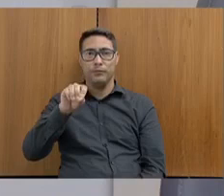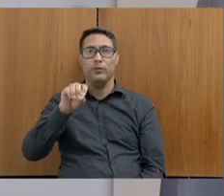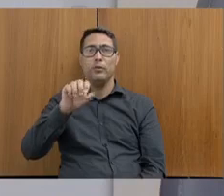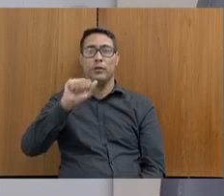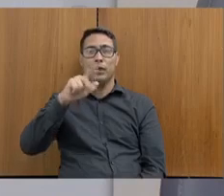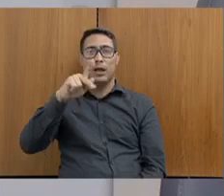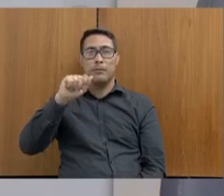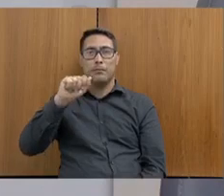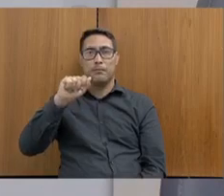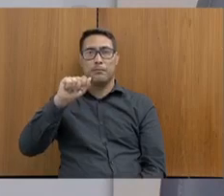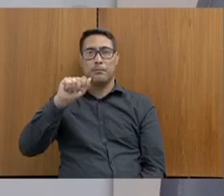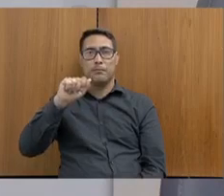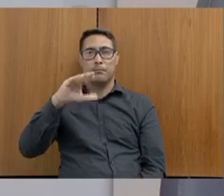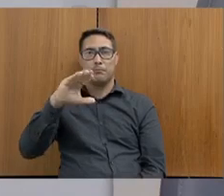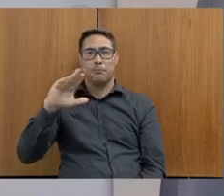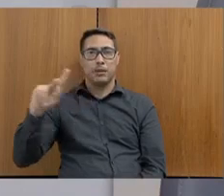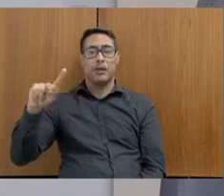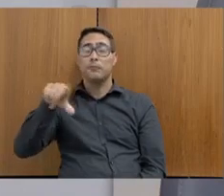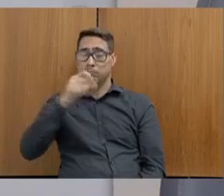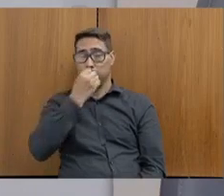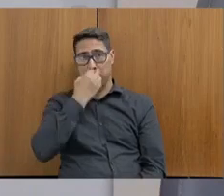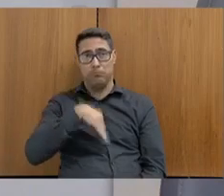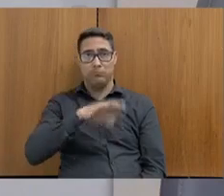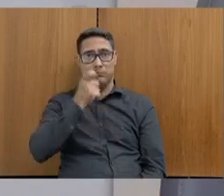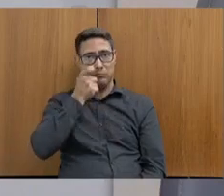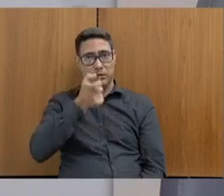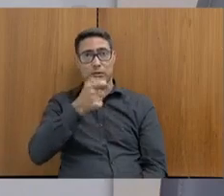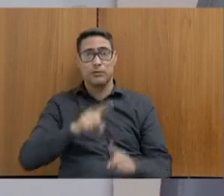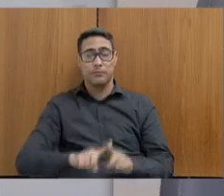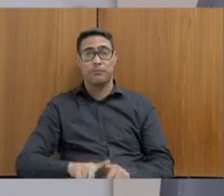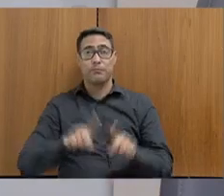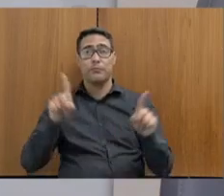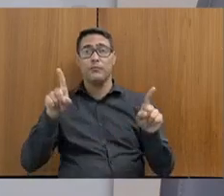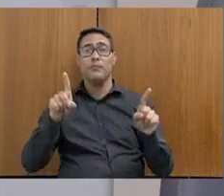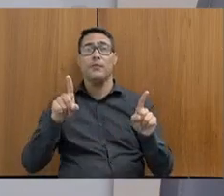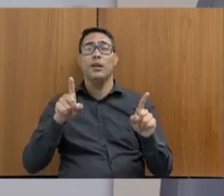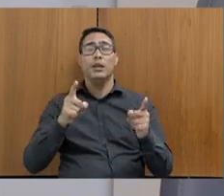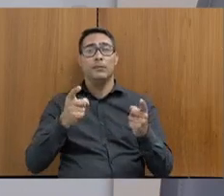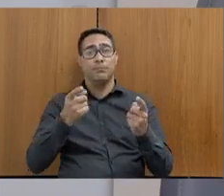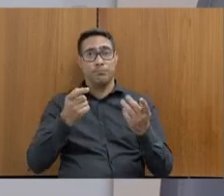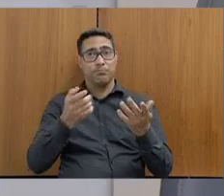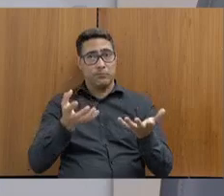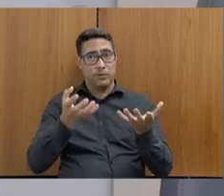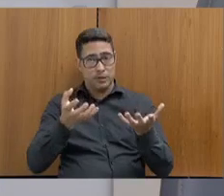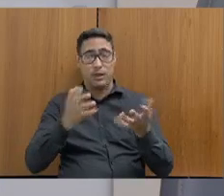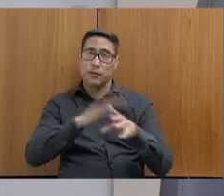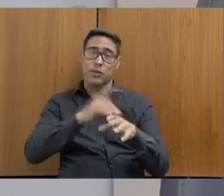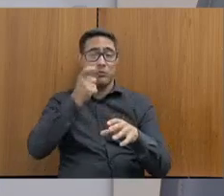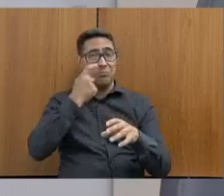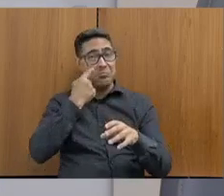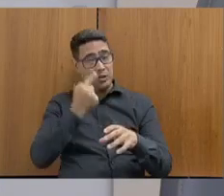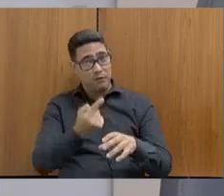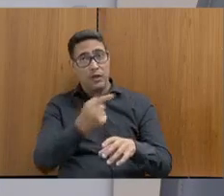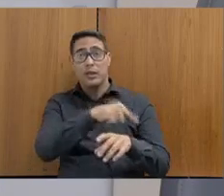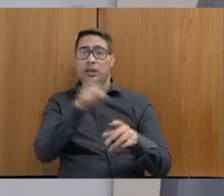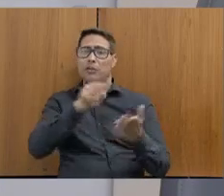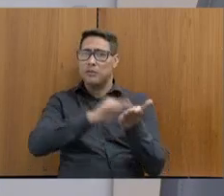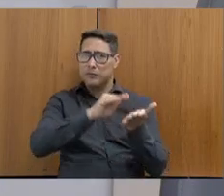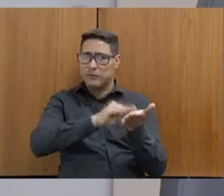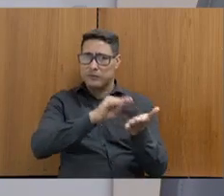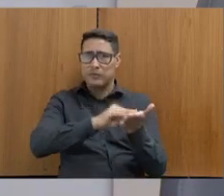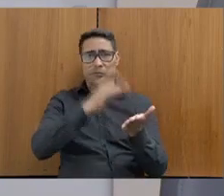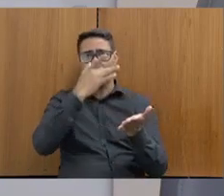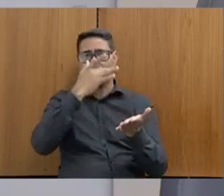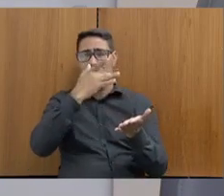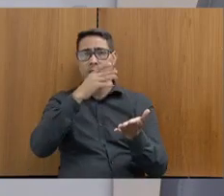é uma alternativa interessante ao sistema convencional. Ainda que hajam questões que precisam ser observadas, como o senhor traz a ausência do agente,